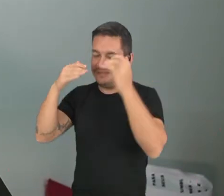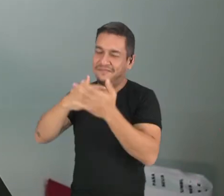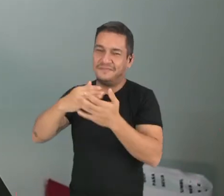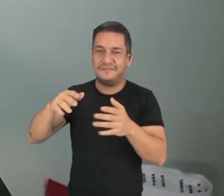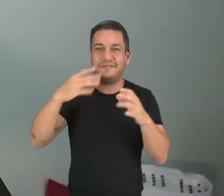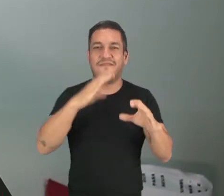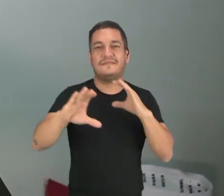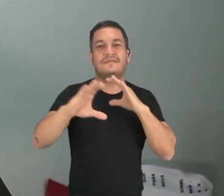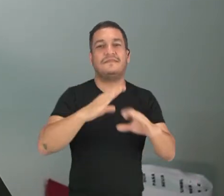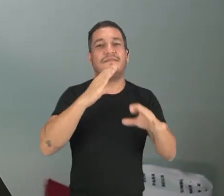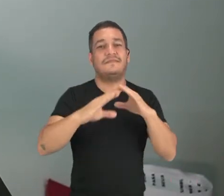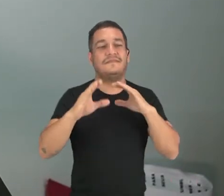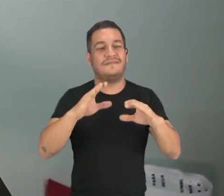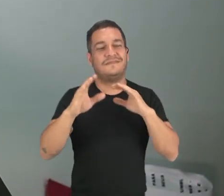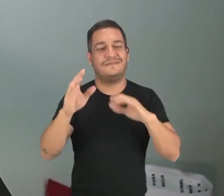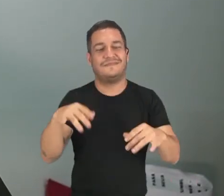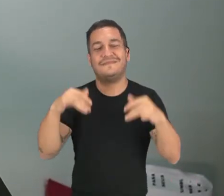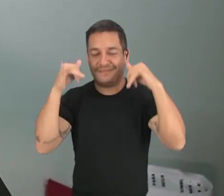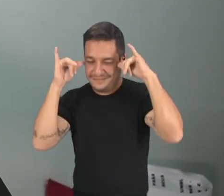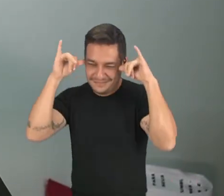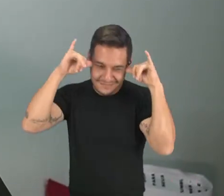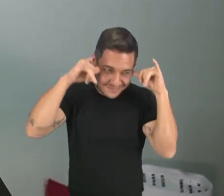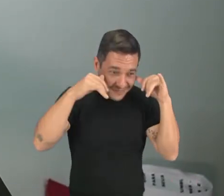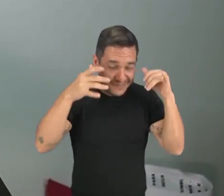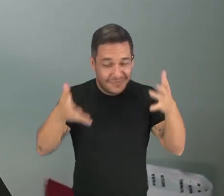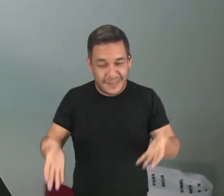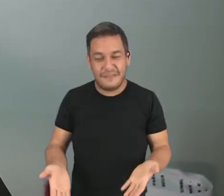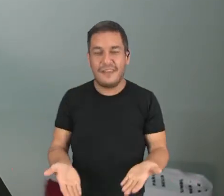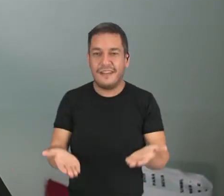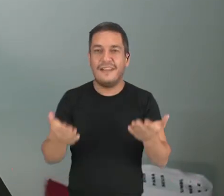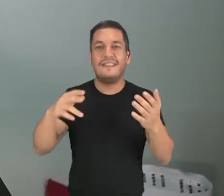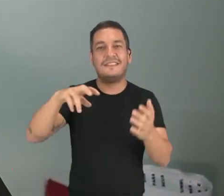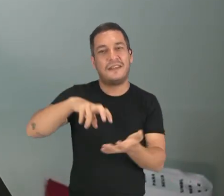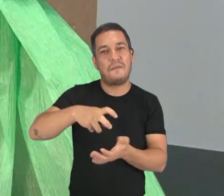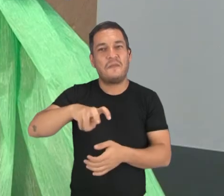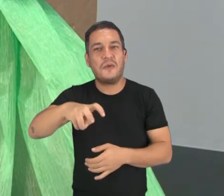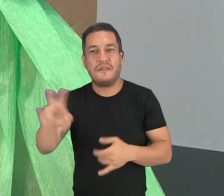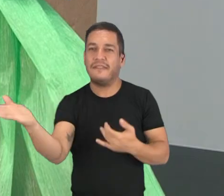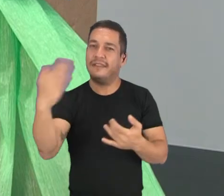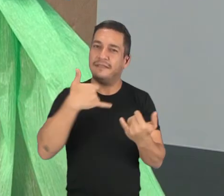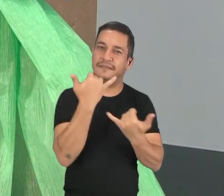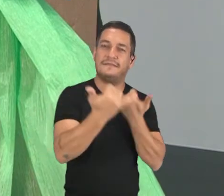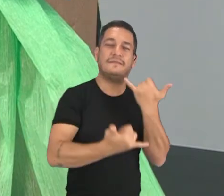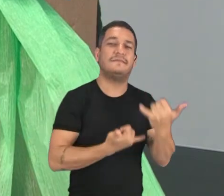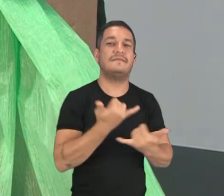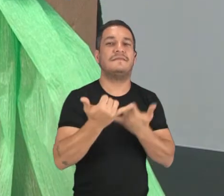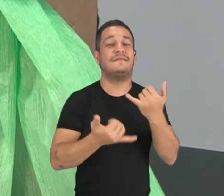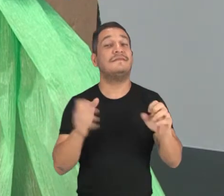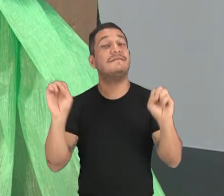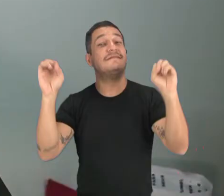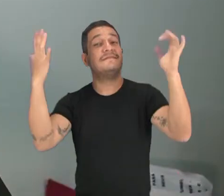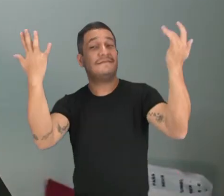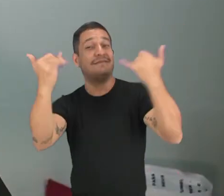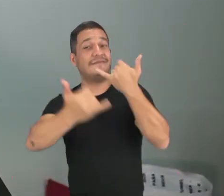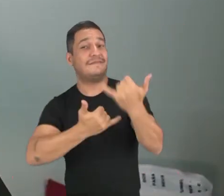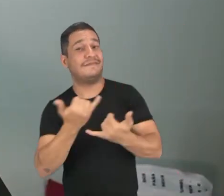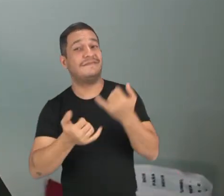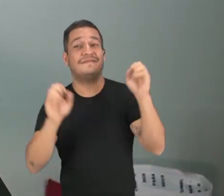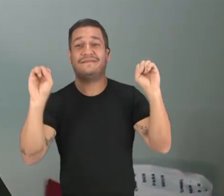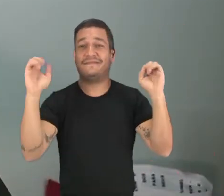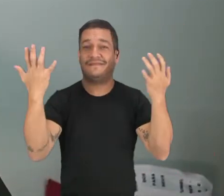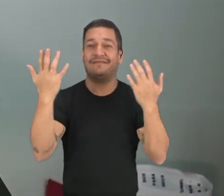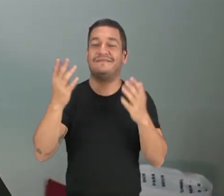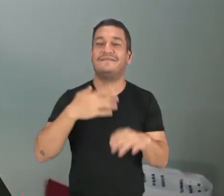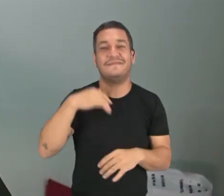cantar. Levanta, boi. Vem, levanta e vem brincar. É festa, boi. É festa,